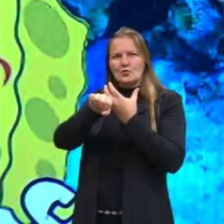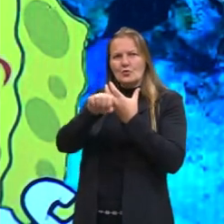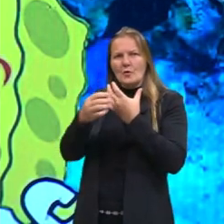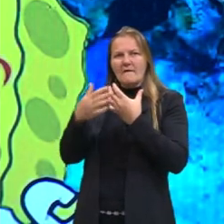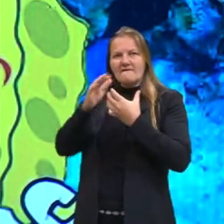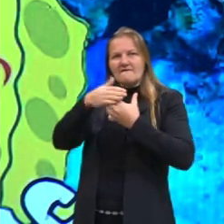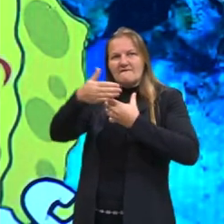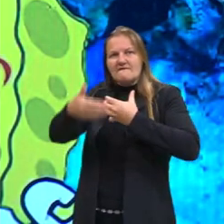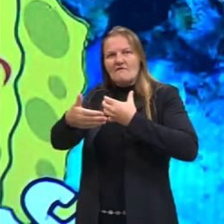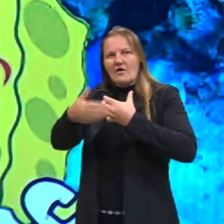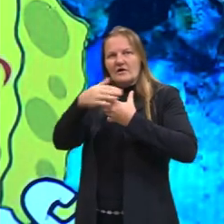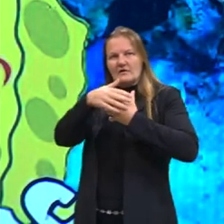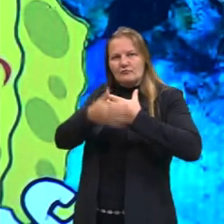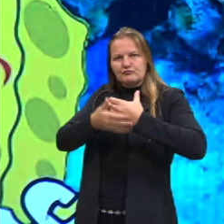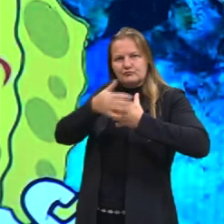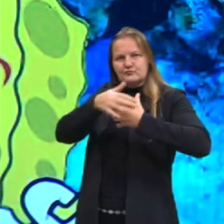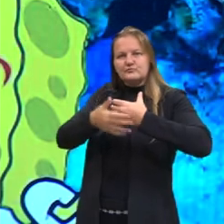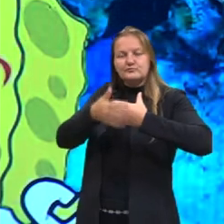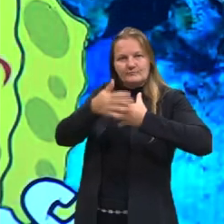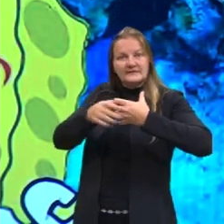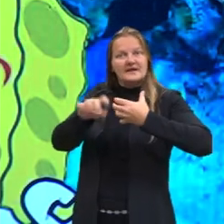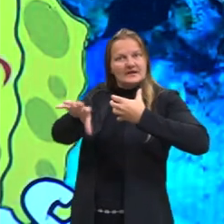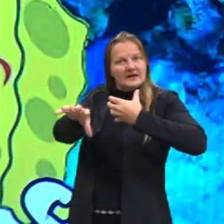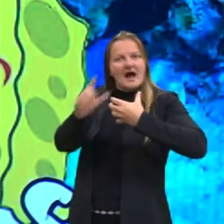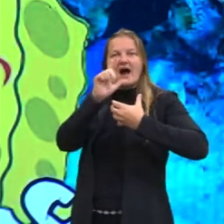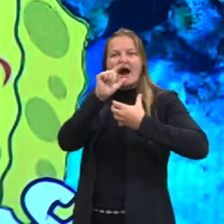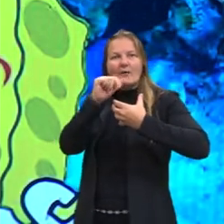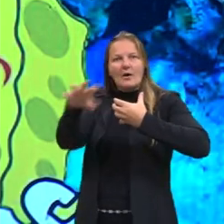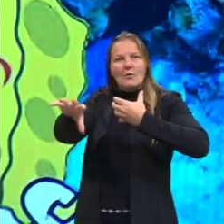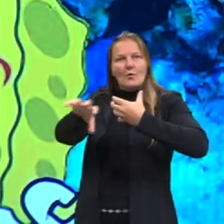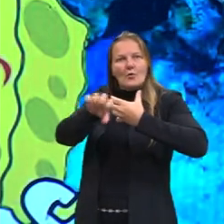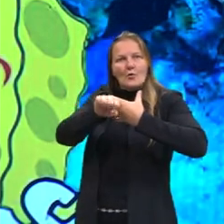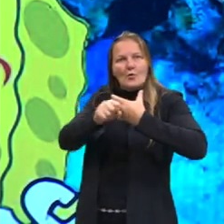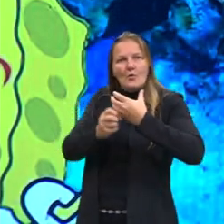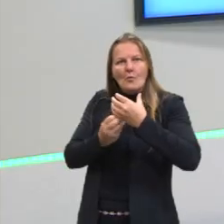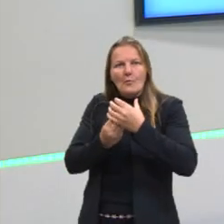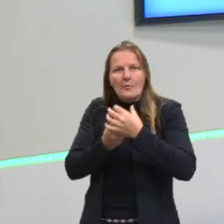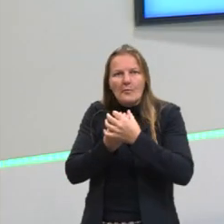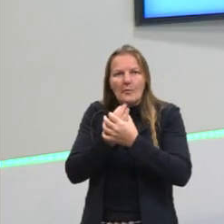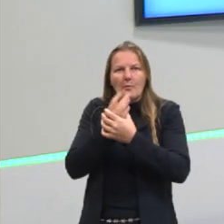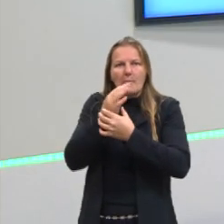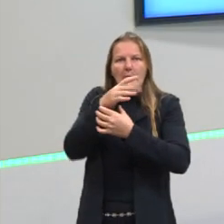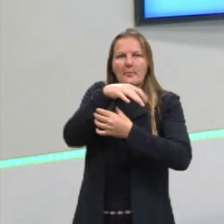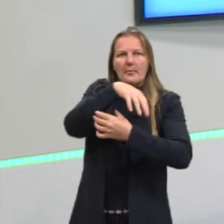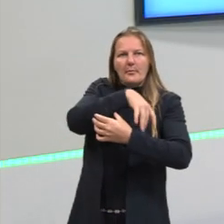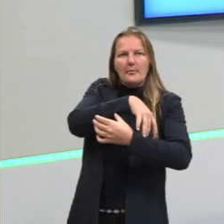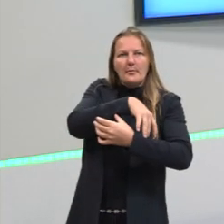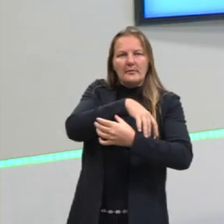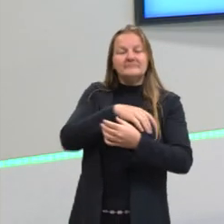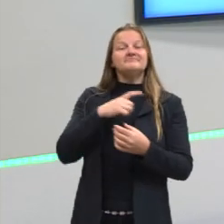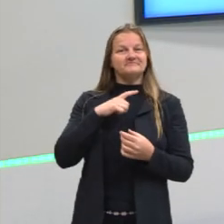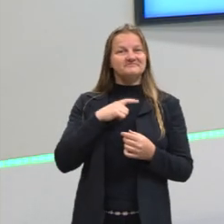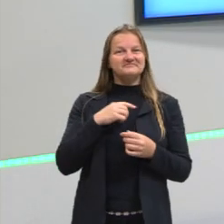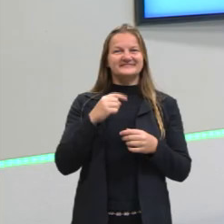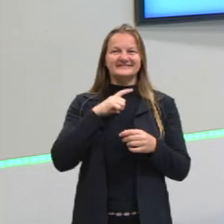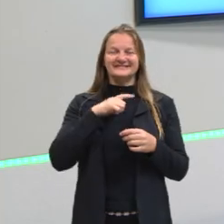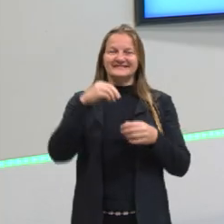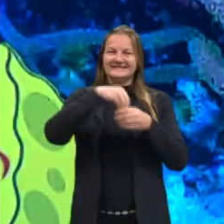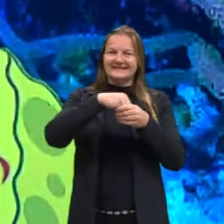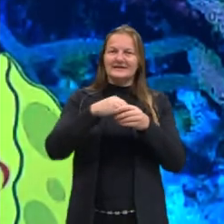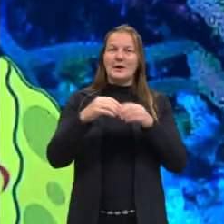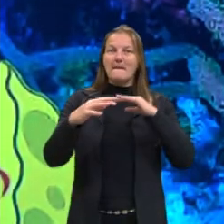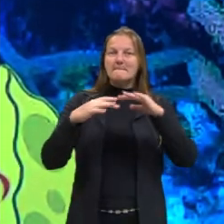externa do indivíduo, vai entrar e vai sair aqui pela parte interna do indivíduo. Então esse